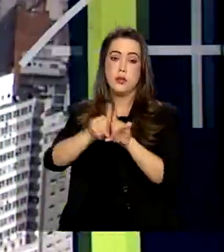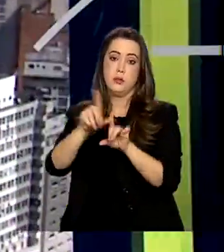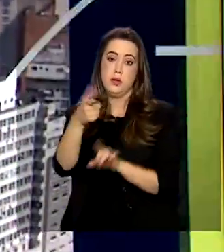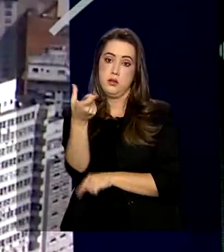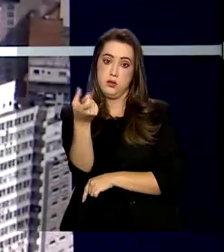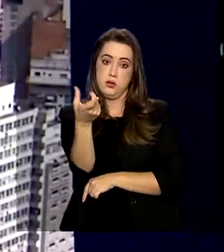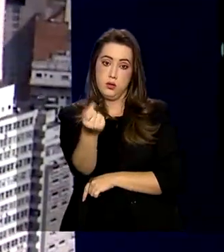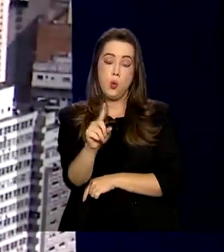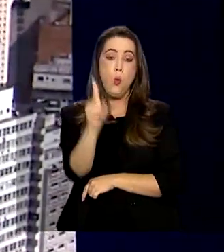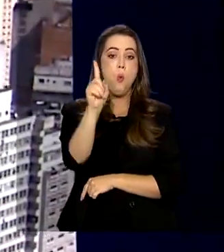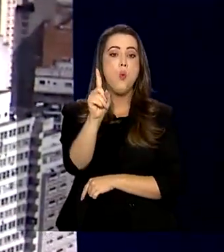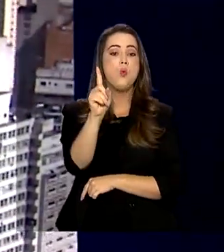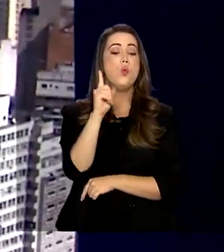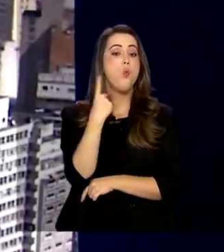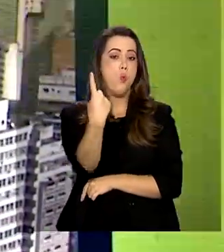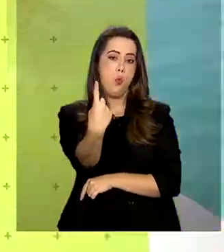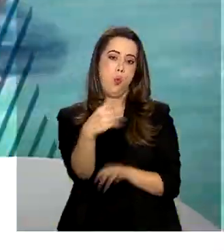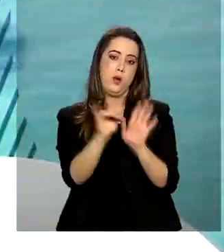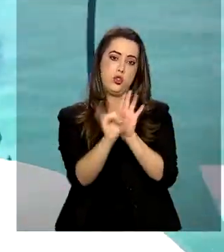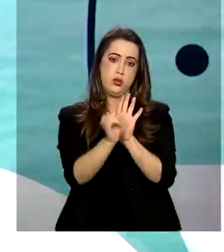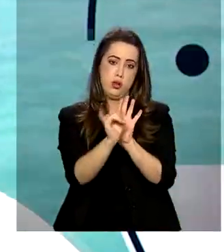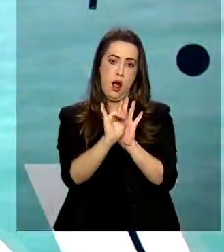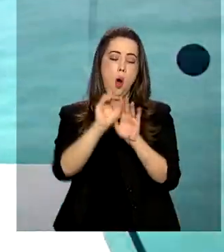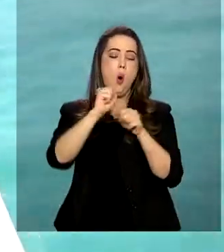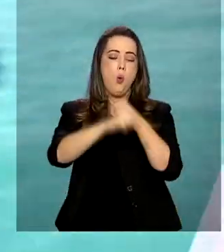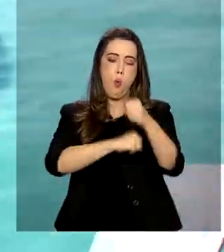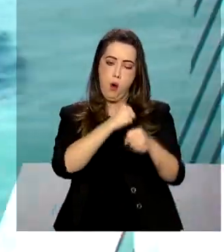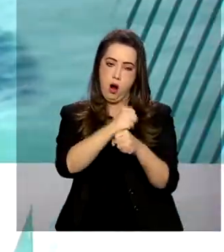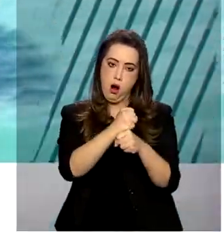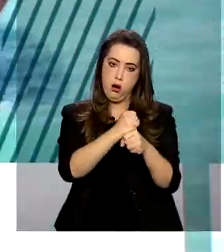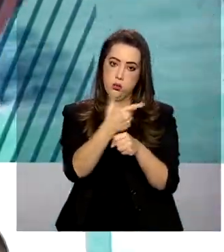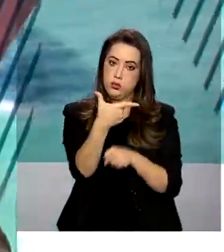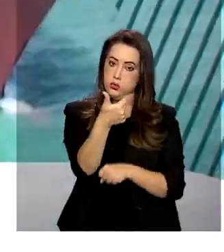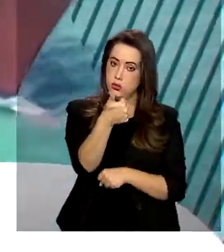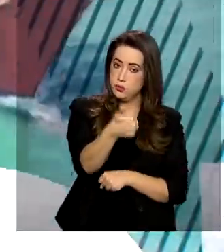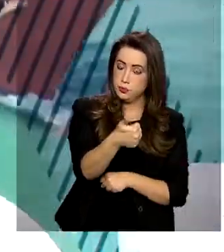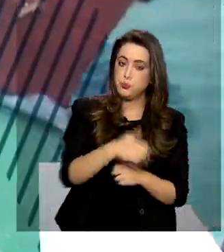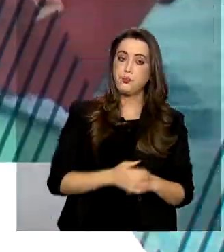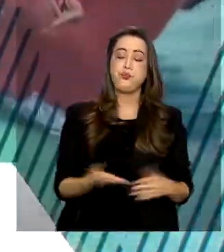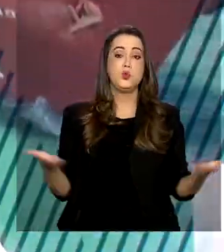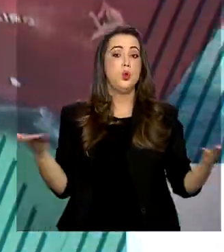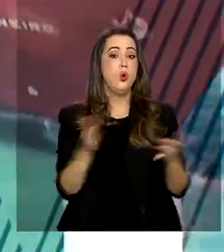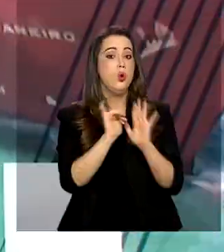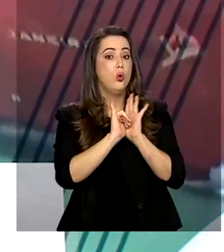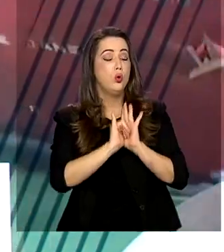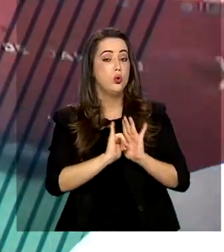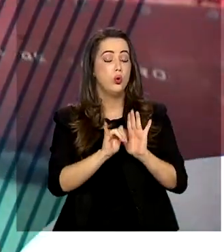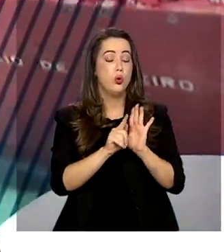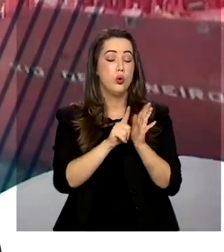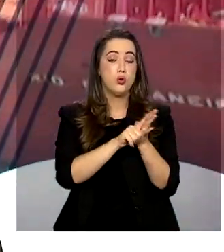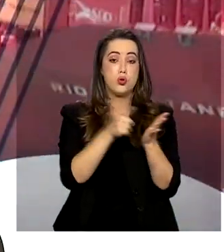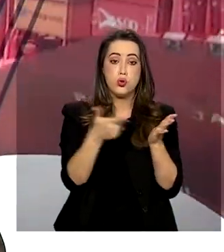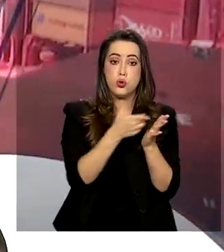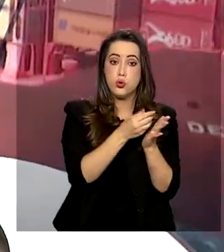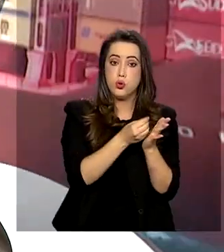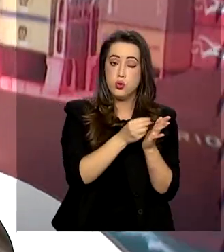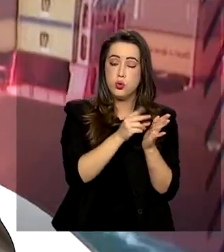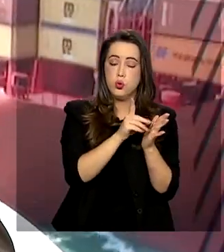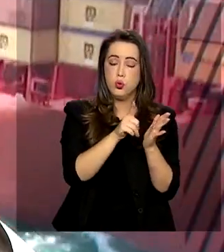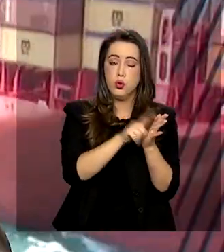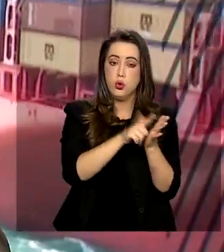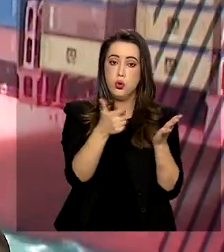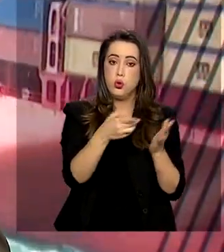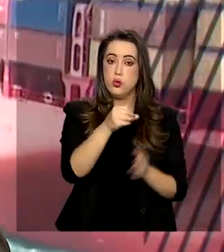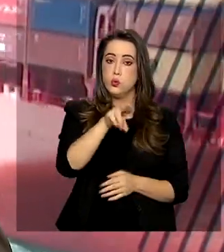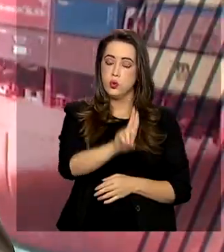Um único edital será publicado em janeiro de 2021. Hoje, o Diário Oficial trouxe a publicação de uma lista do